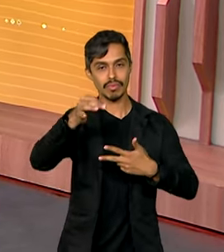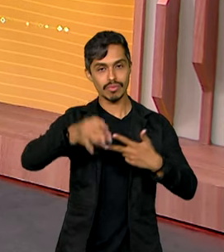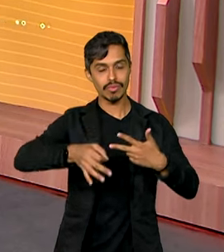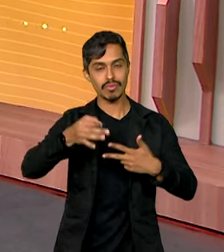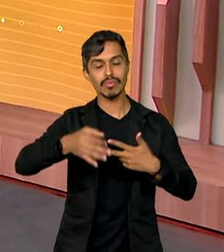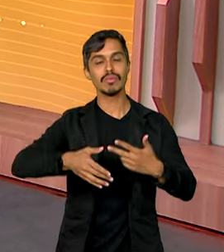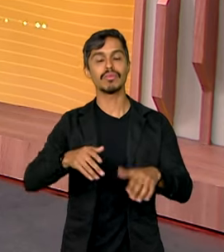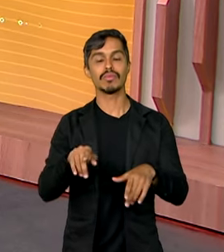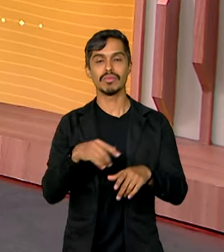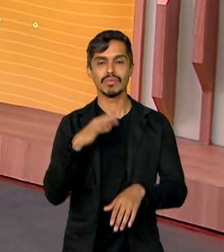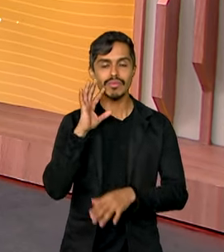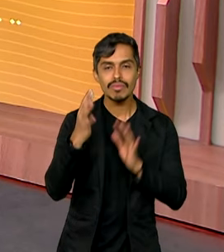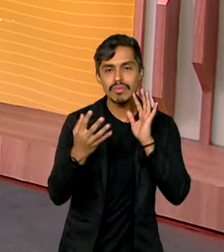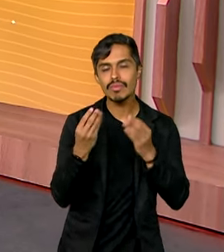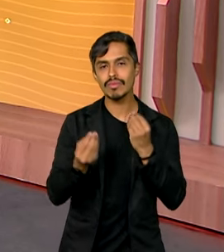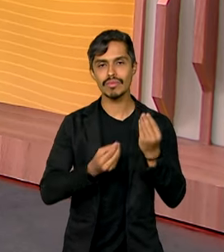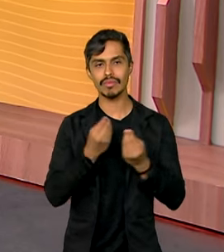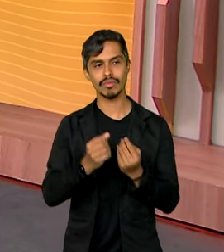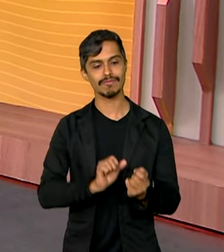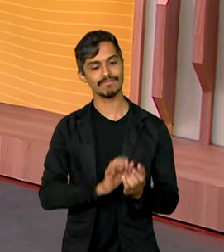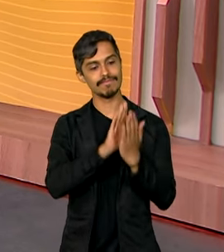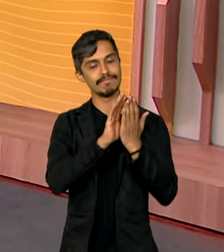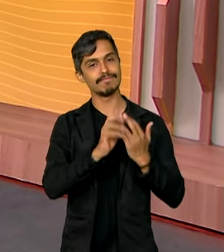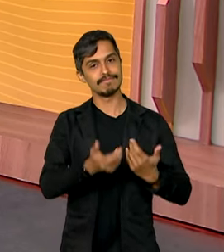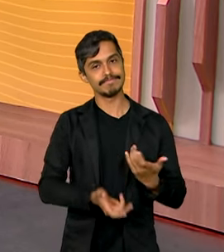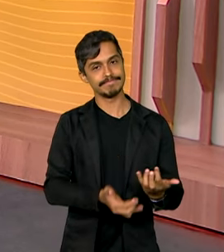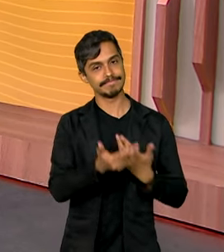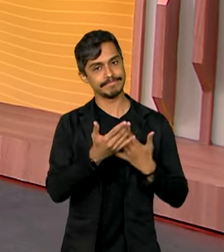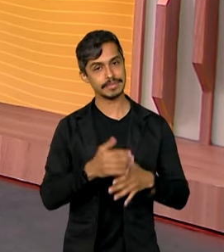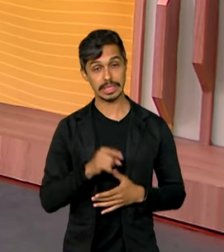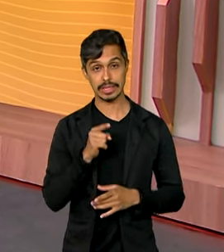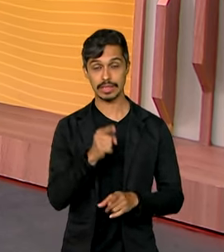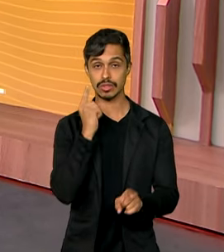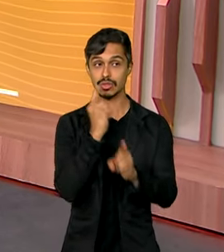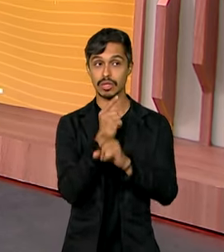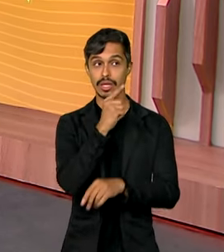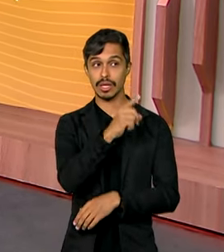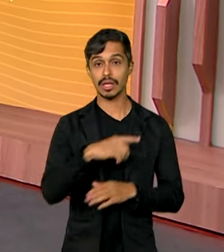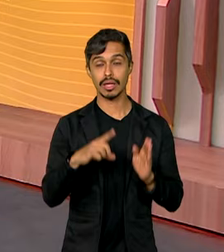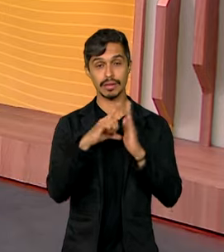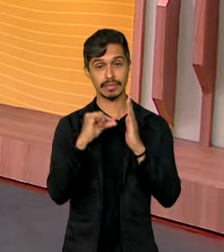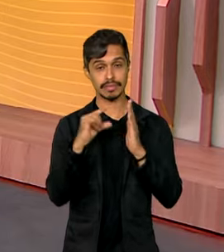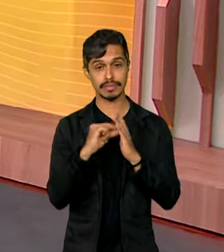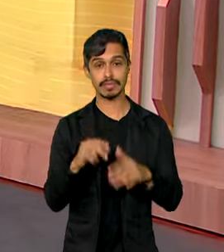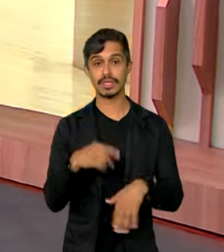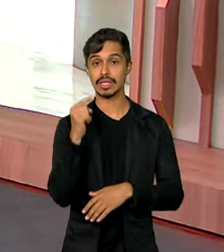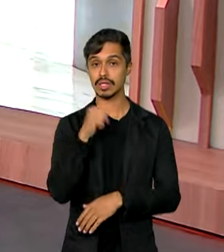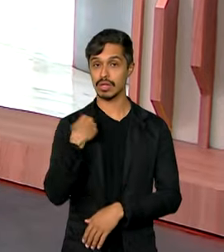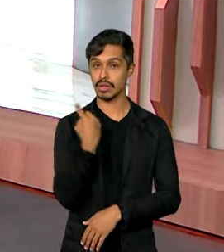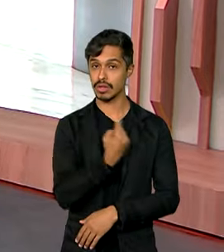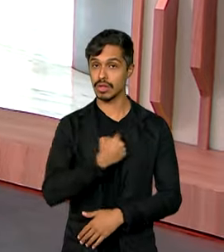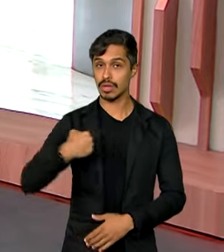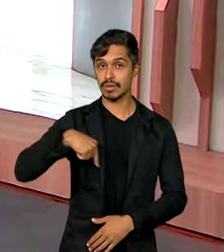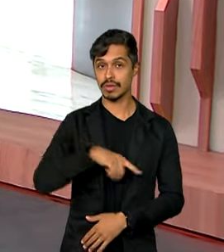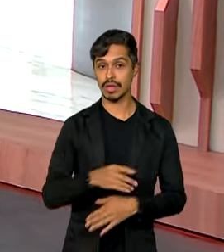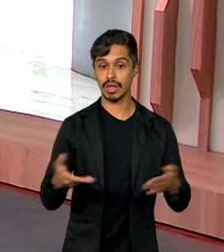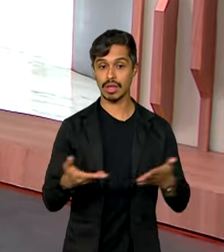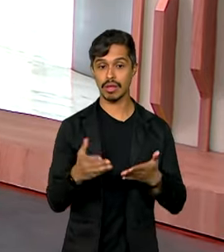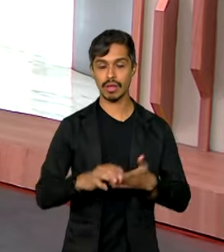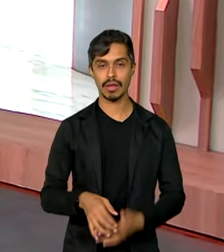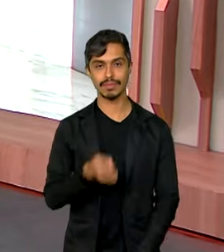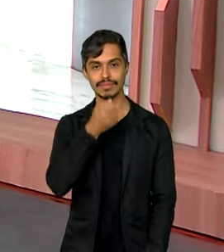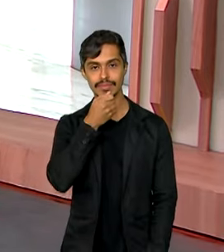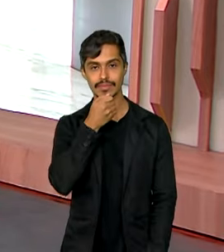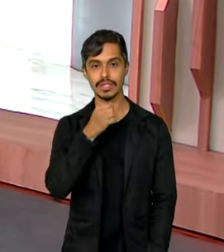medidas em relação às queimadas. Esse encontro vai ser lá no Palácio do Planalto e é para lá que nós vamos, onde está a repórter Jéssica